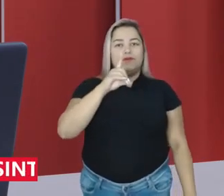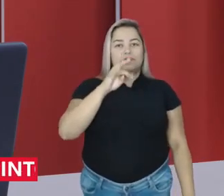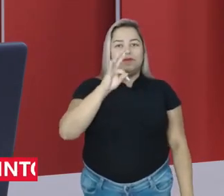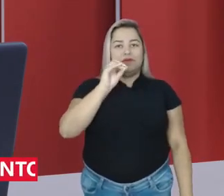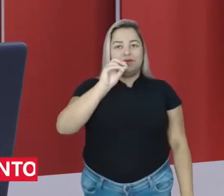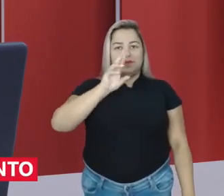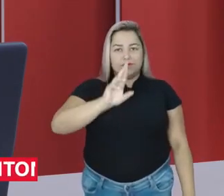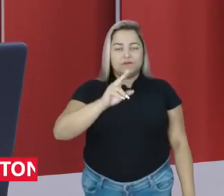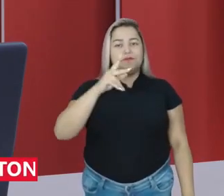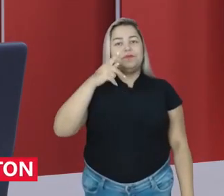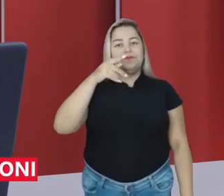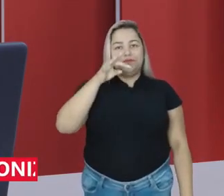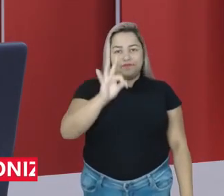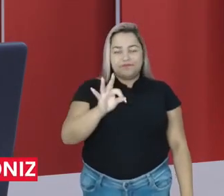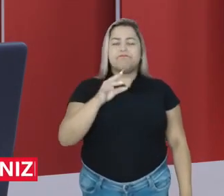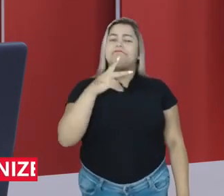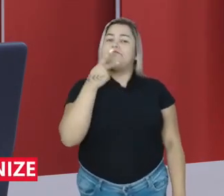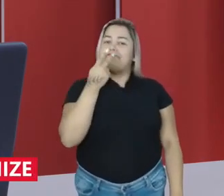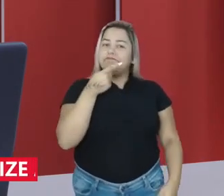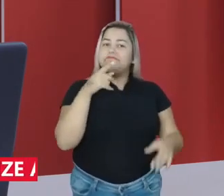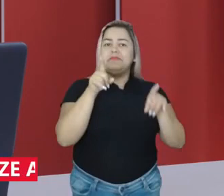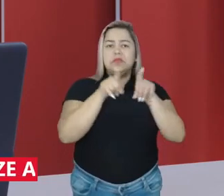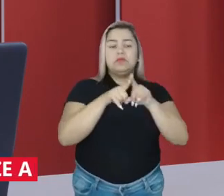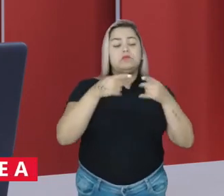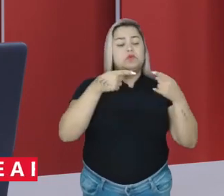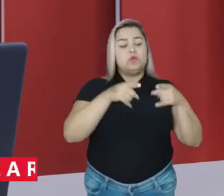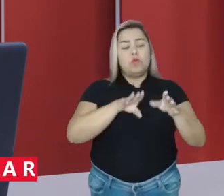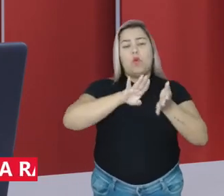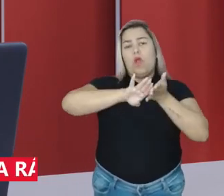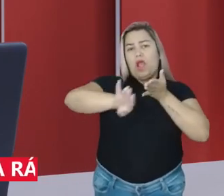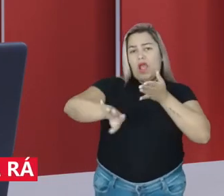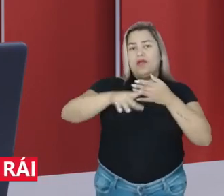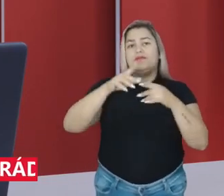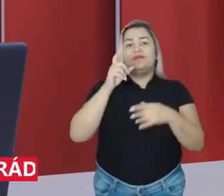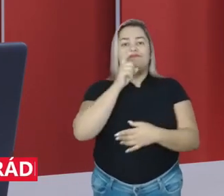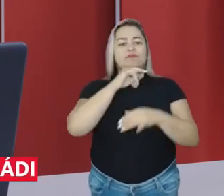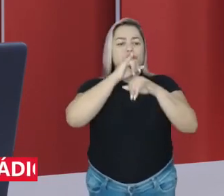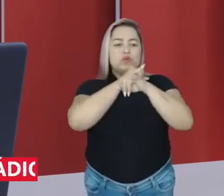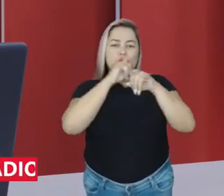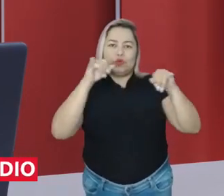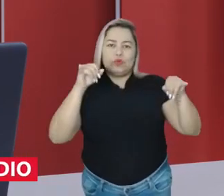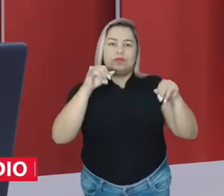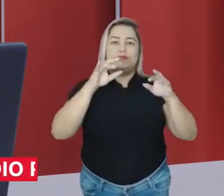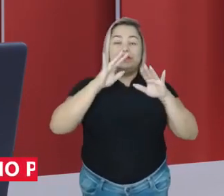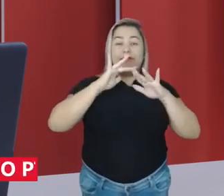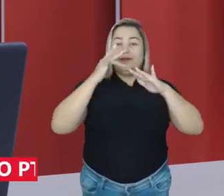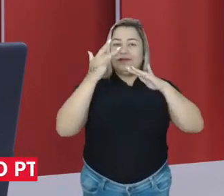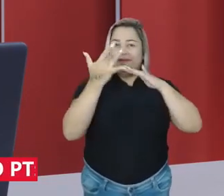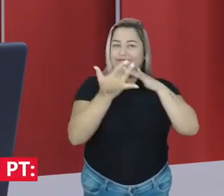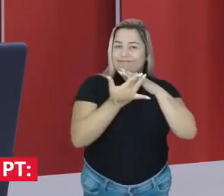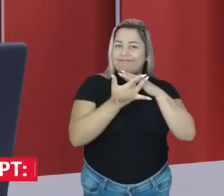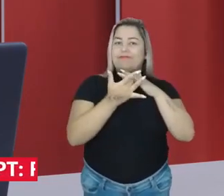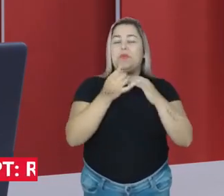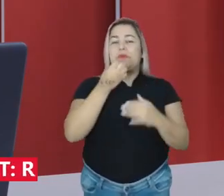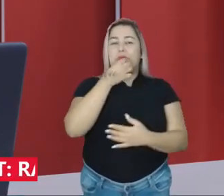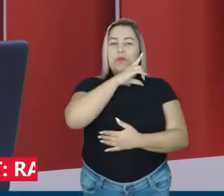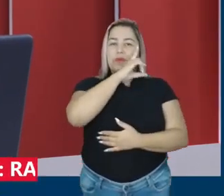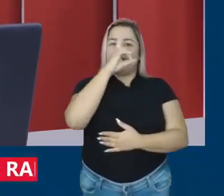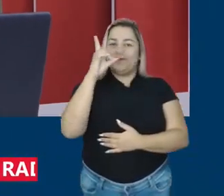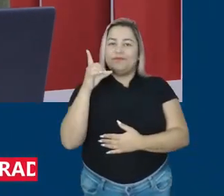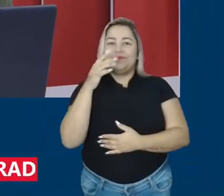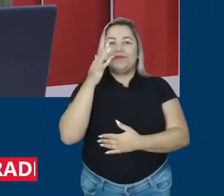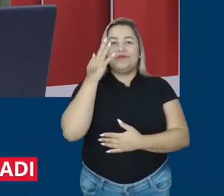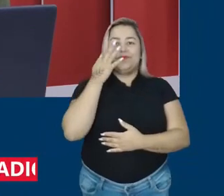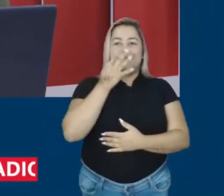notícias do PT. Hoje ele vai falar do combate às fake news nas redes sociais, nesse ambiente digital. Bom dia pra você,